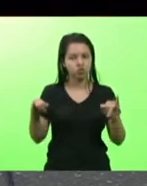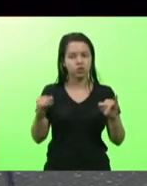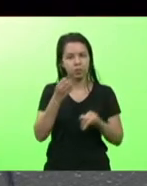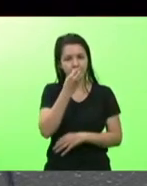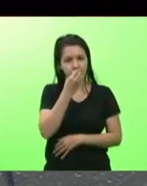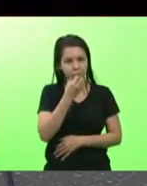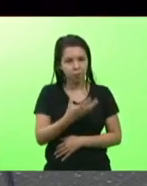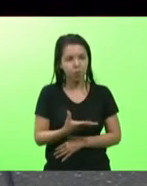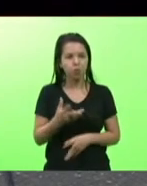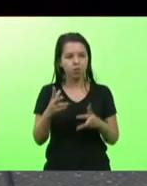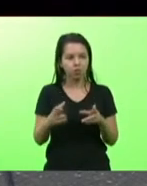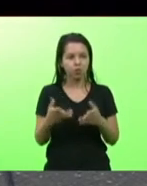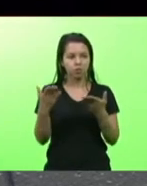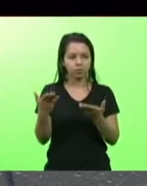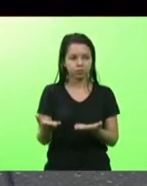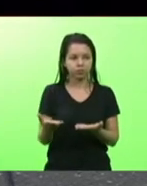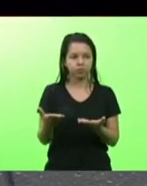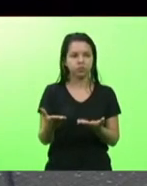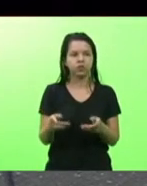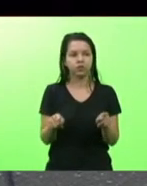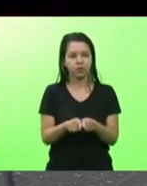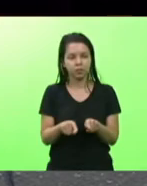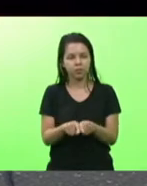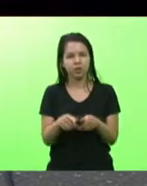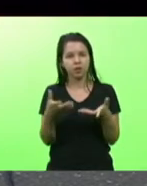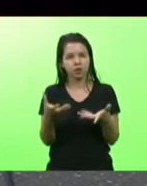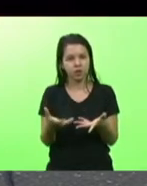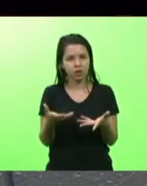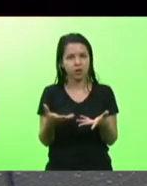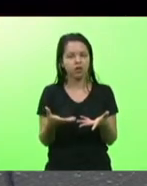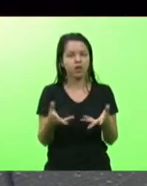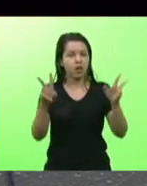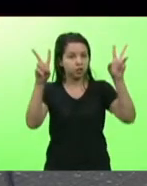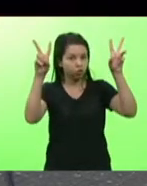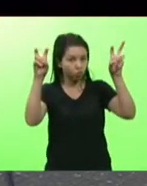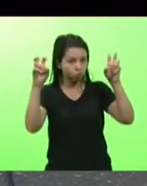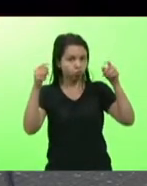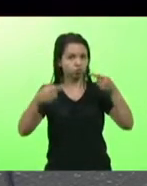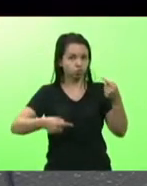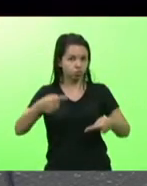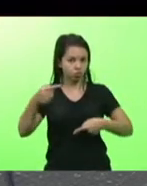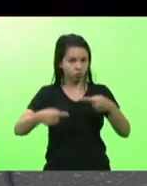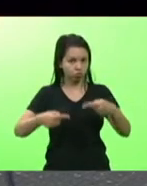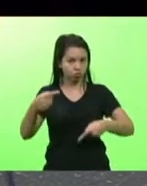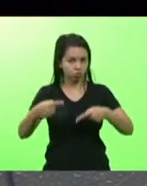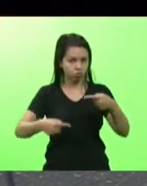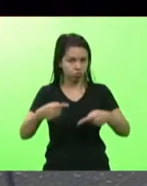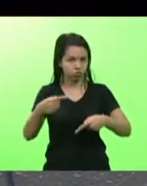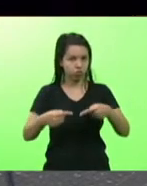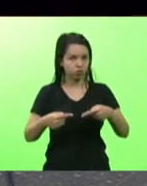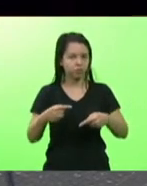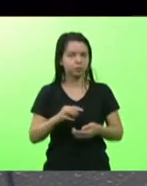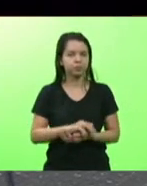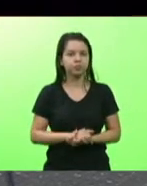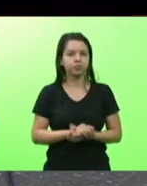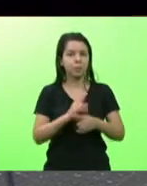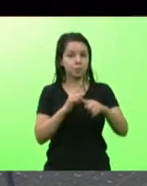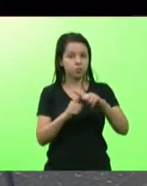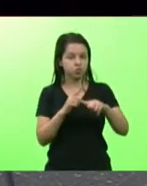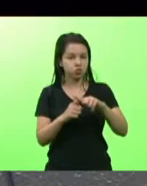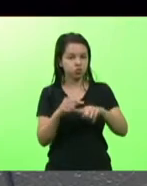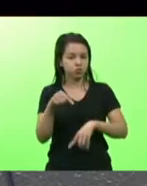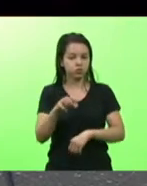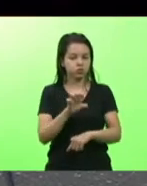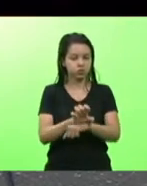esta gostaria também de tratar de um assunto que fosse positivo para o nosso